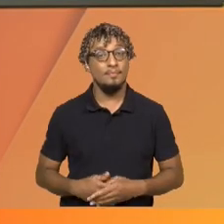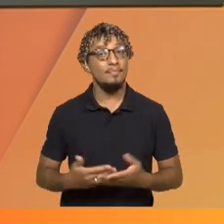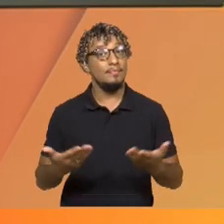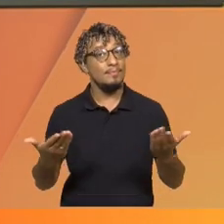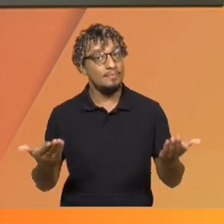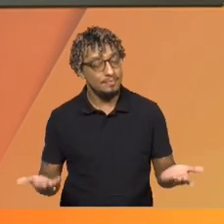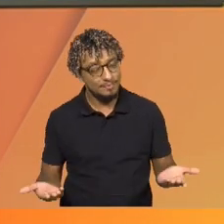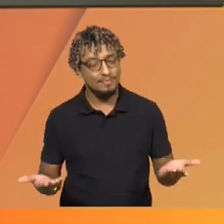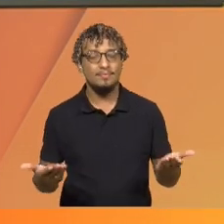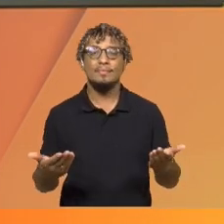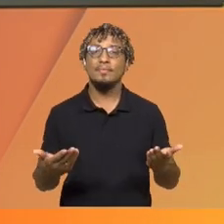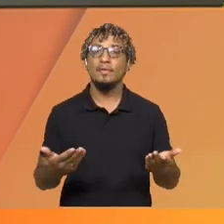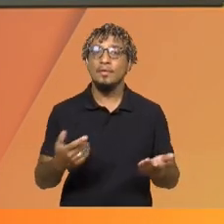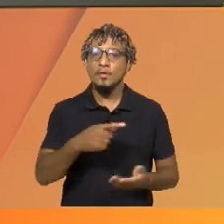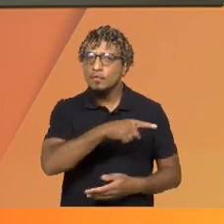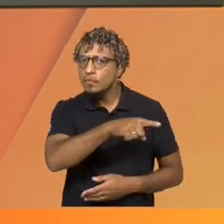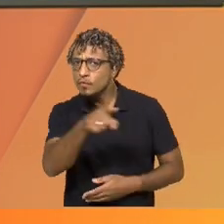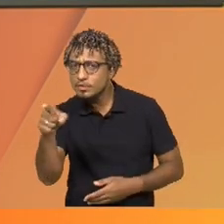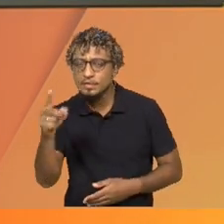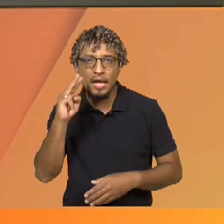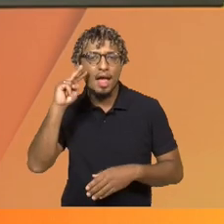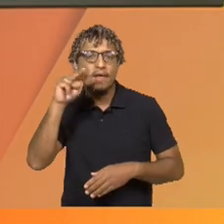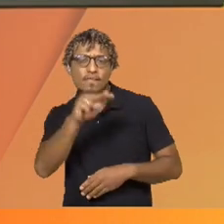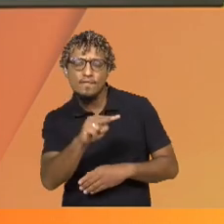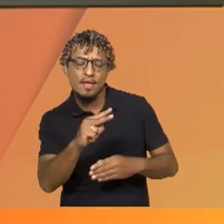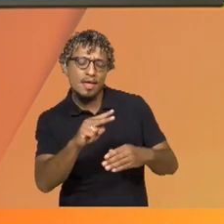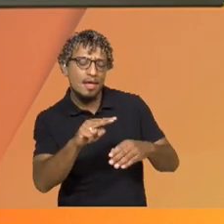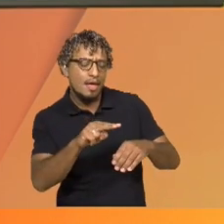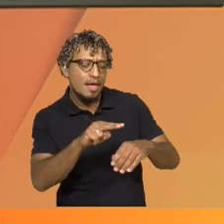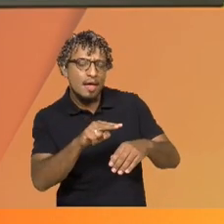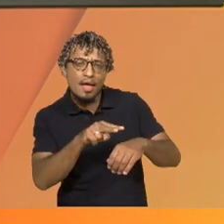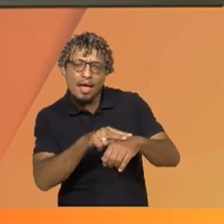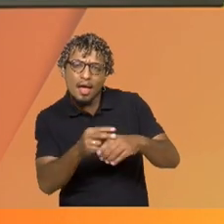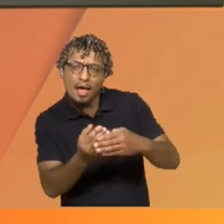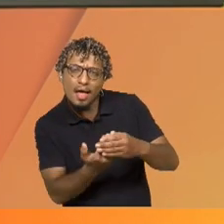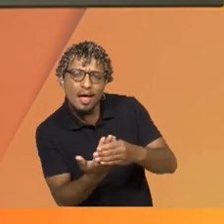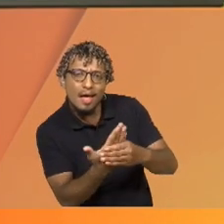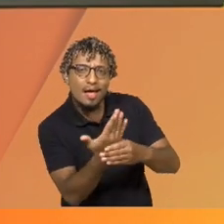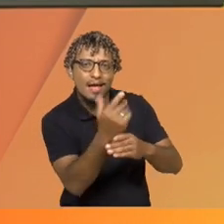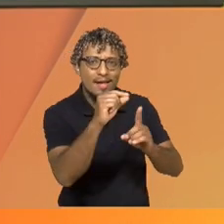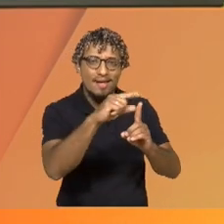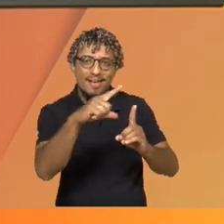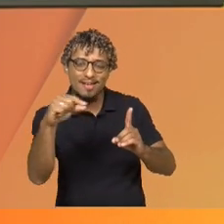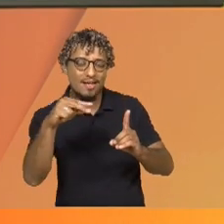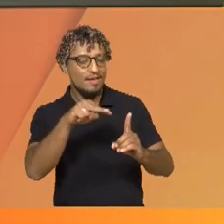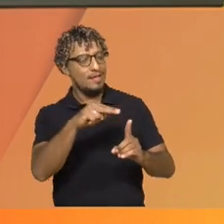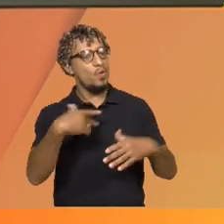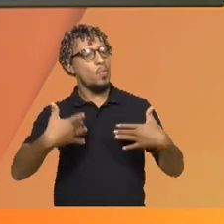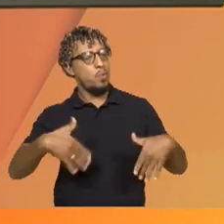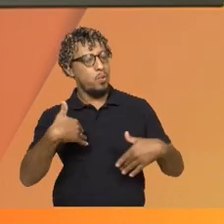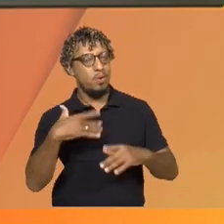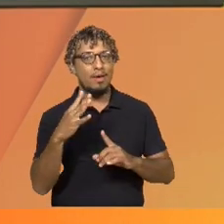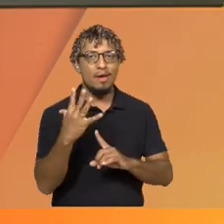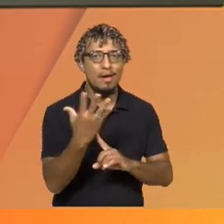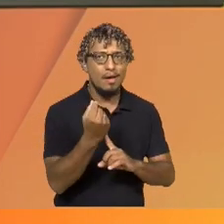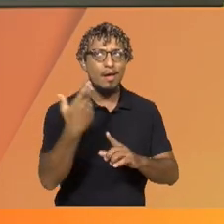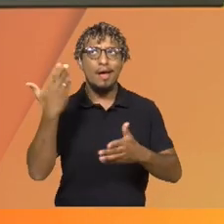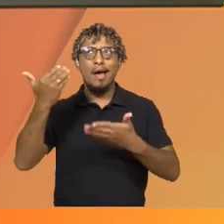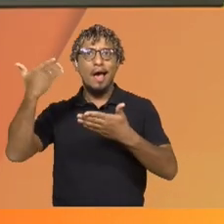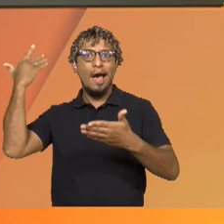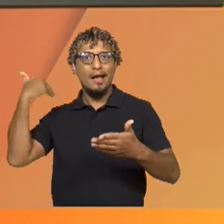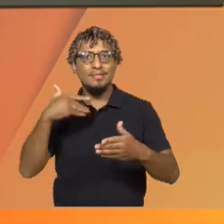Estamos de volta e quem vê um bonsai se encanta com a beleza dessa técnica milenar de cultivar árvores